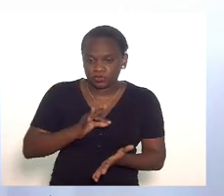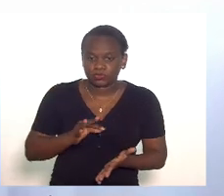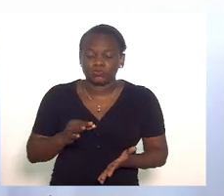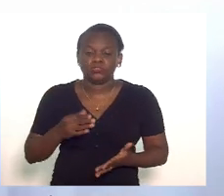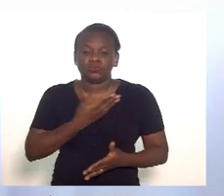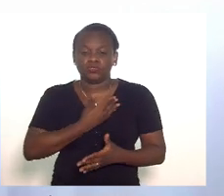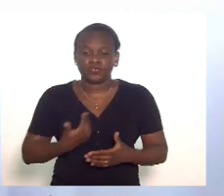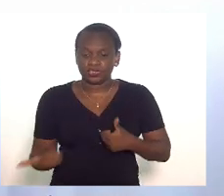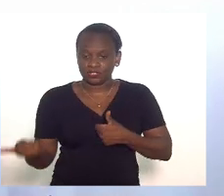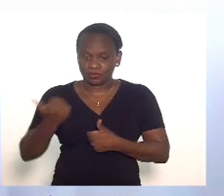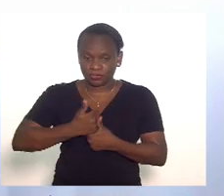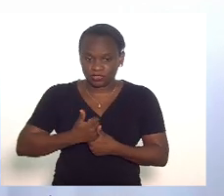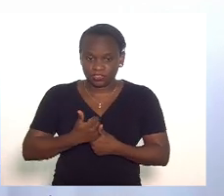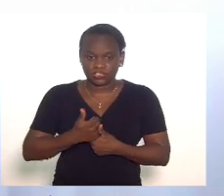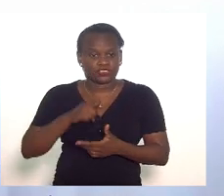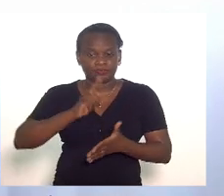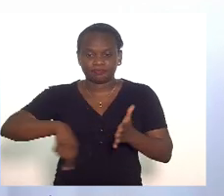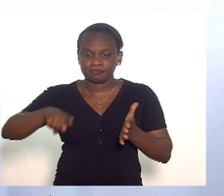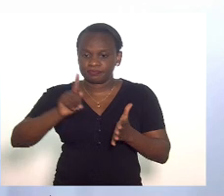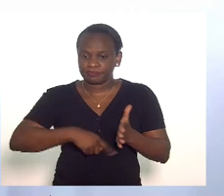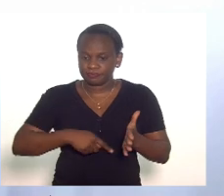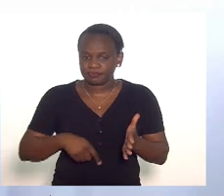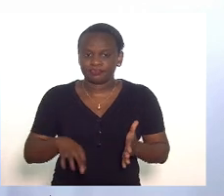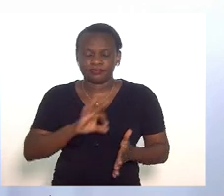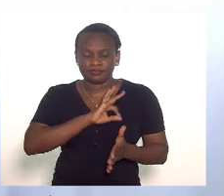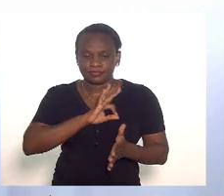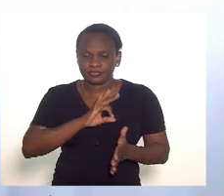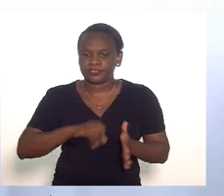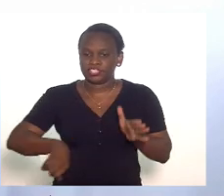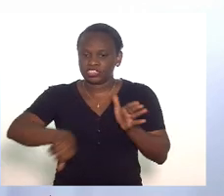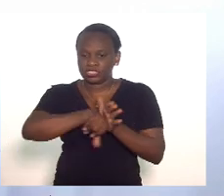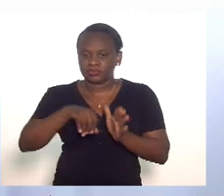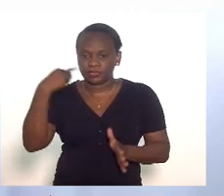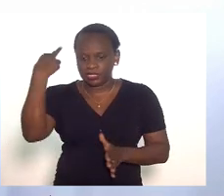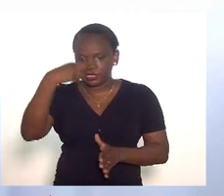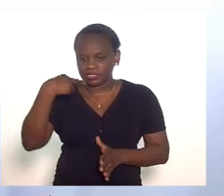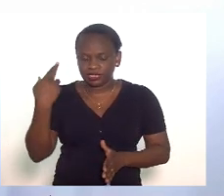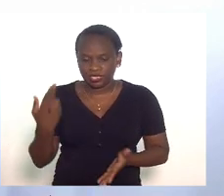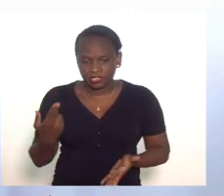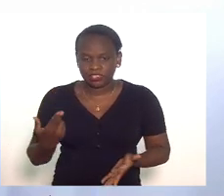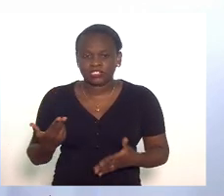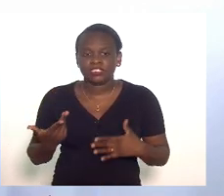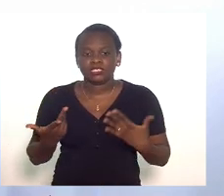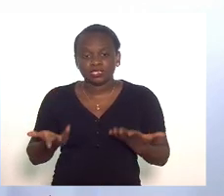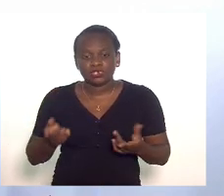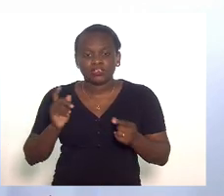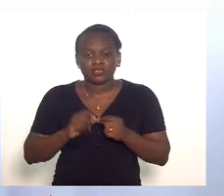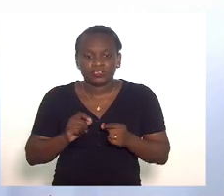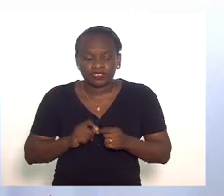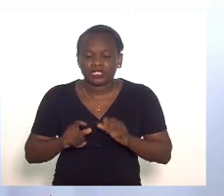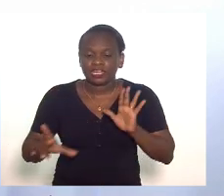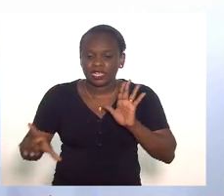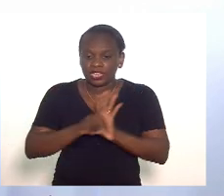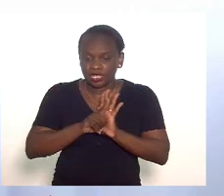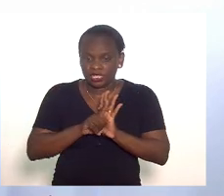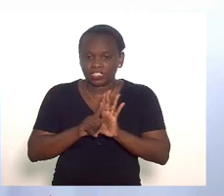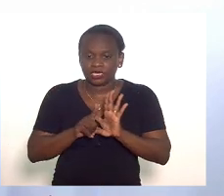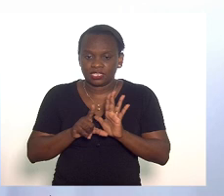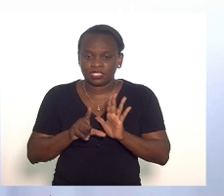assumiu extinguiu a delegacia de crimes raciais e acho que o que fez a lei do